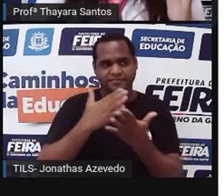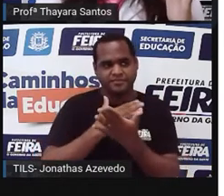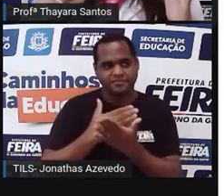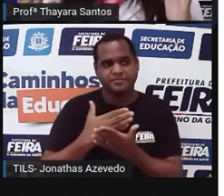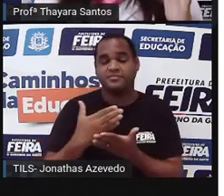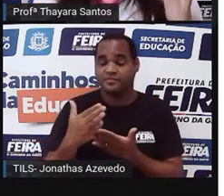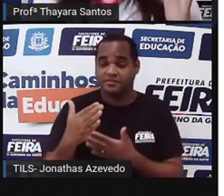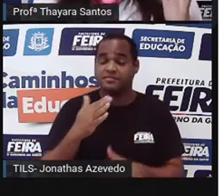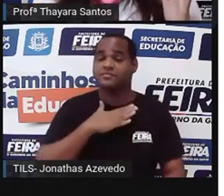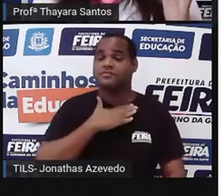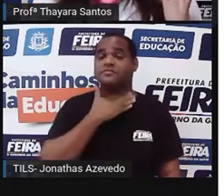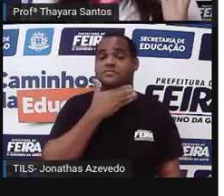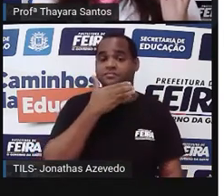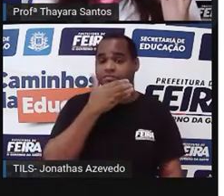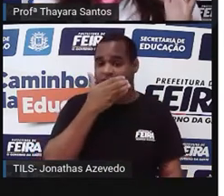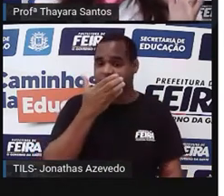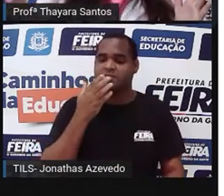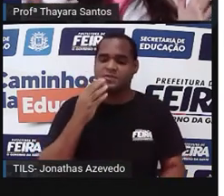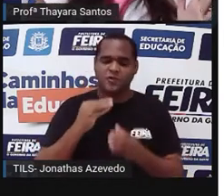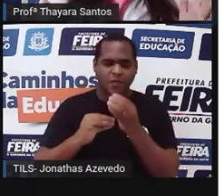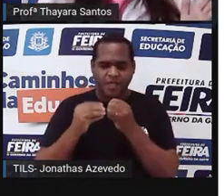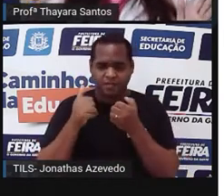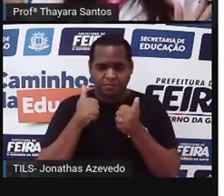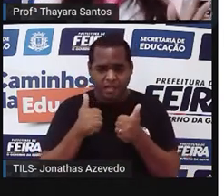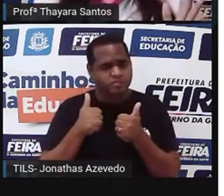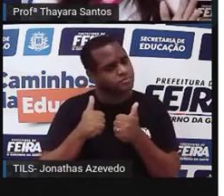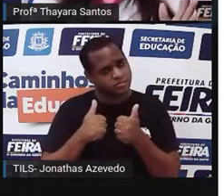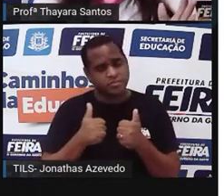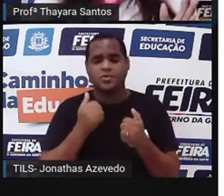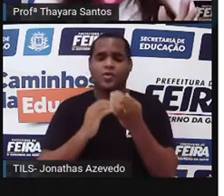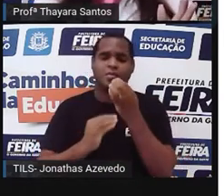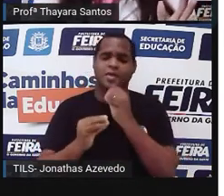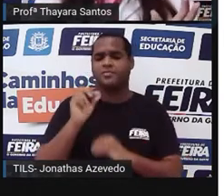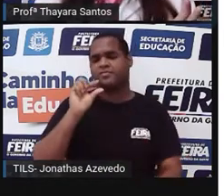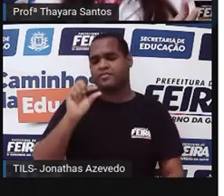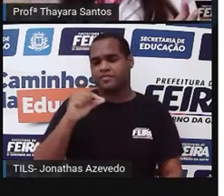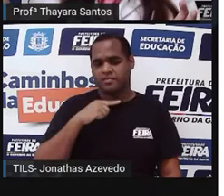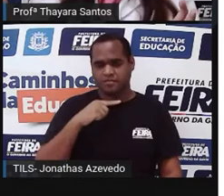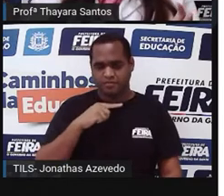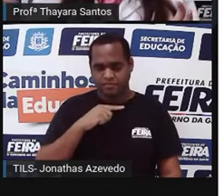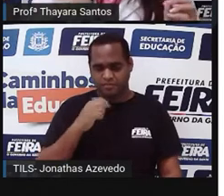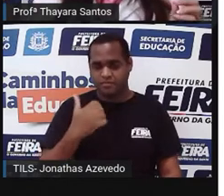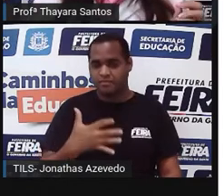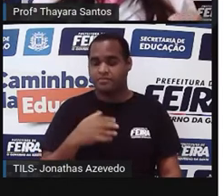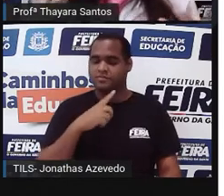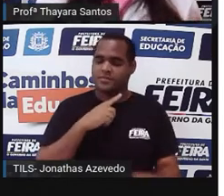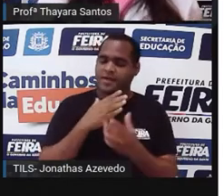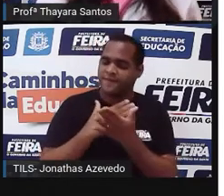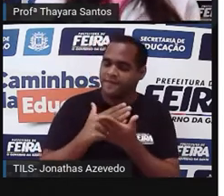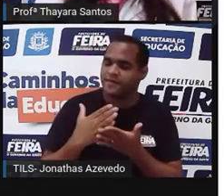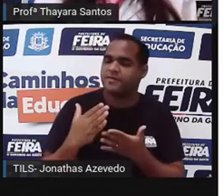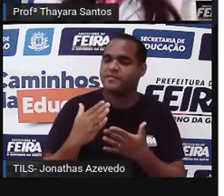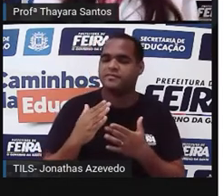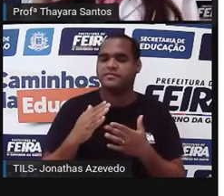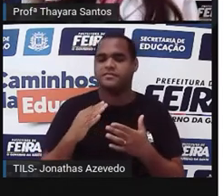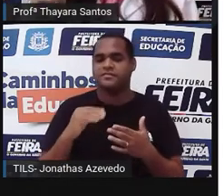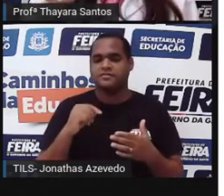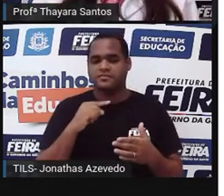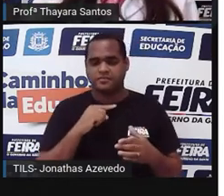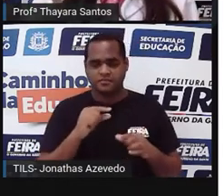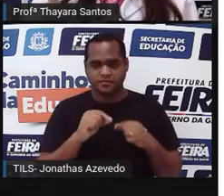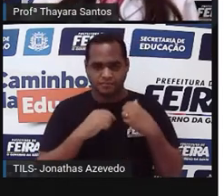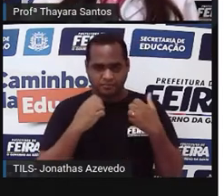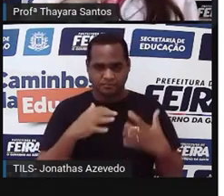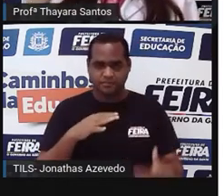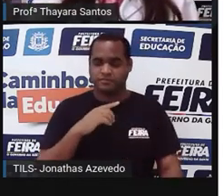pescoço curto, elas não se alimentavam direito. Elas comiam pouco porque elas não alcançavam a copa da árvore para pegar as folhas e os frutos. Na